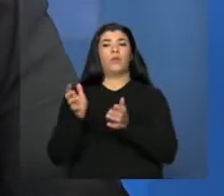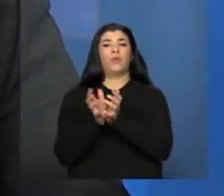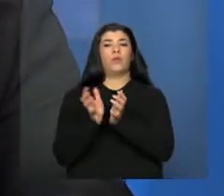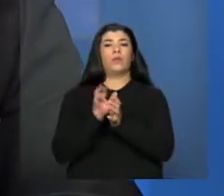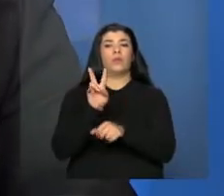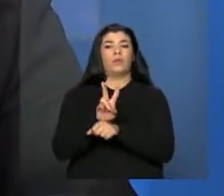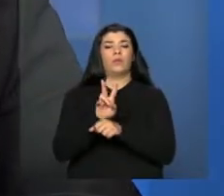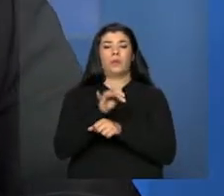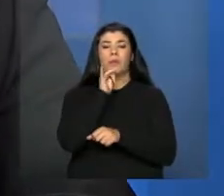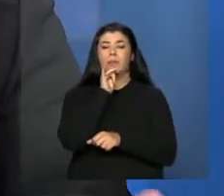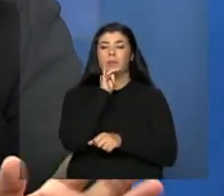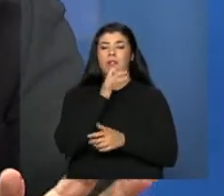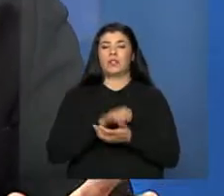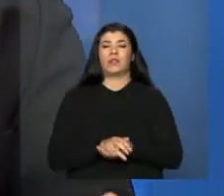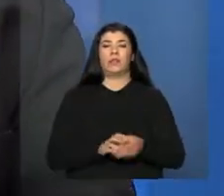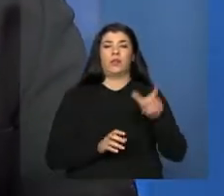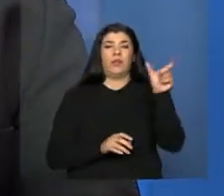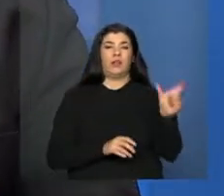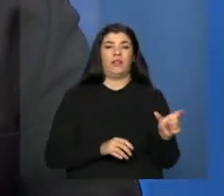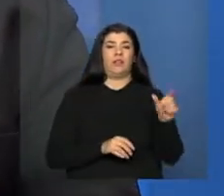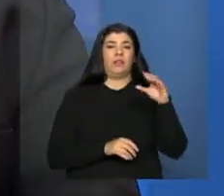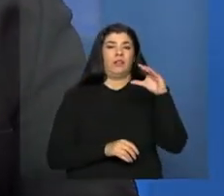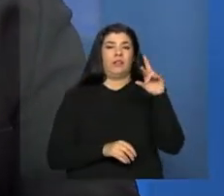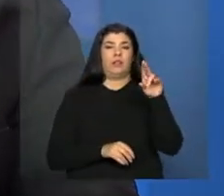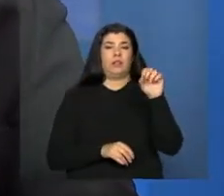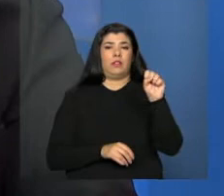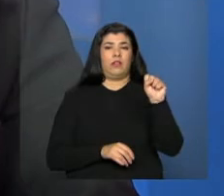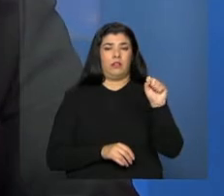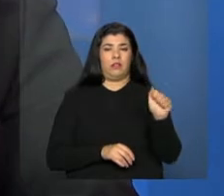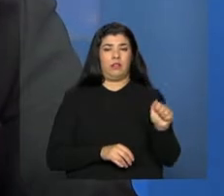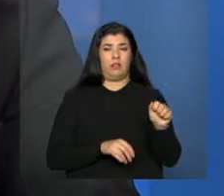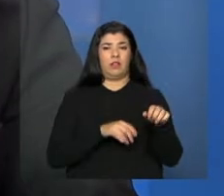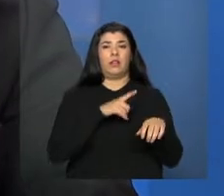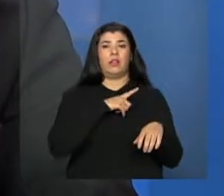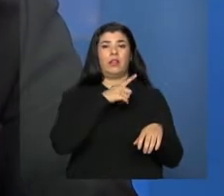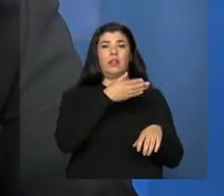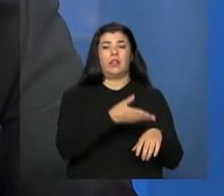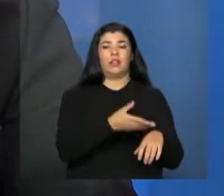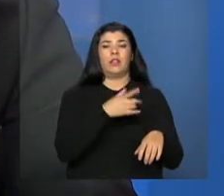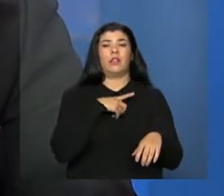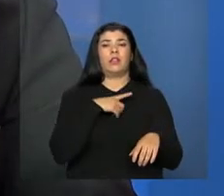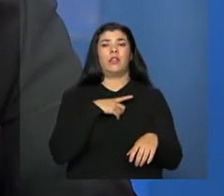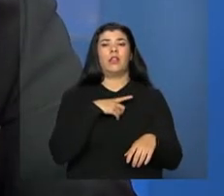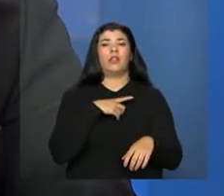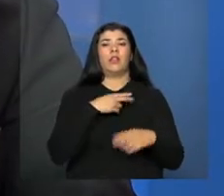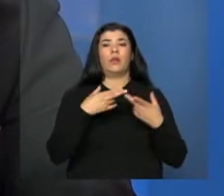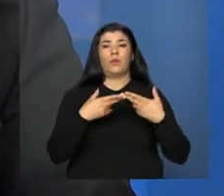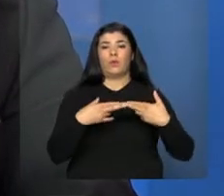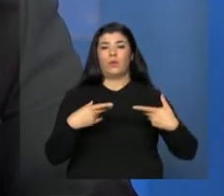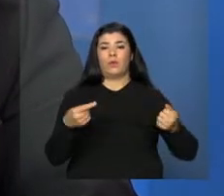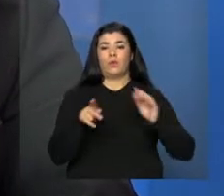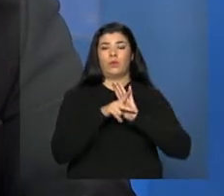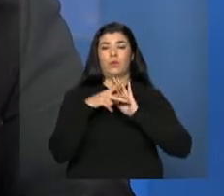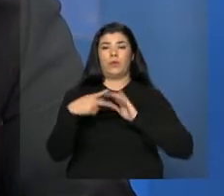No caso do CRES, esse psicólogo eu só posso pagar com recursos do PAEF, certo?